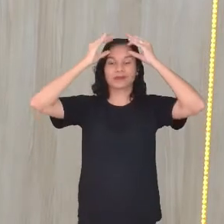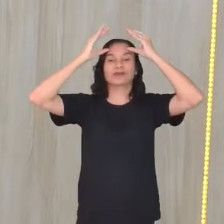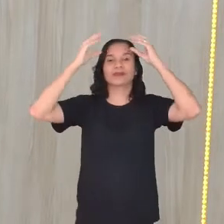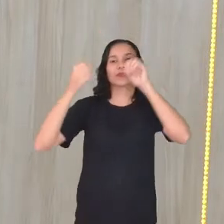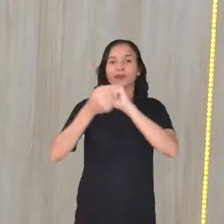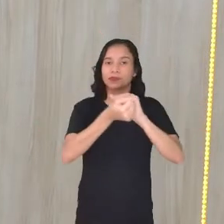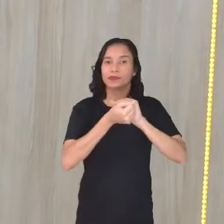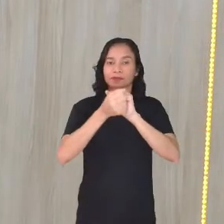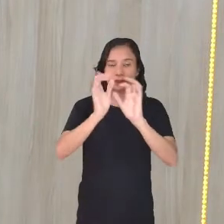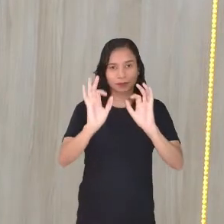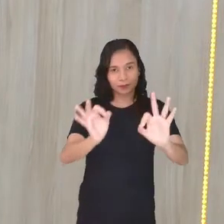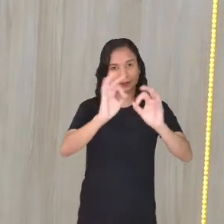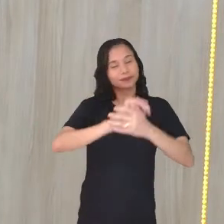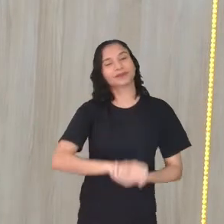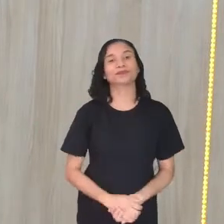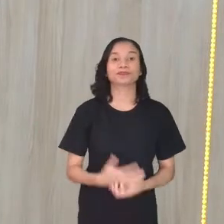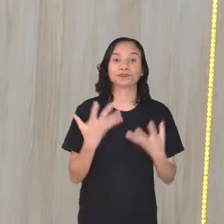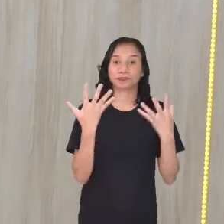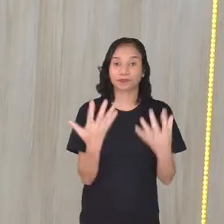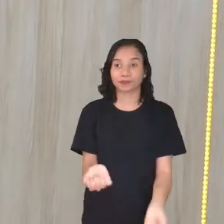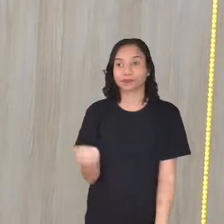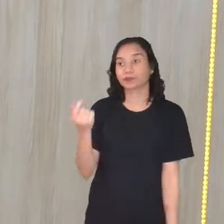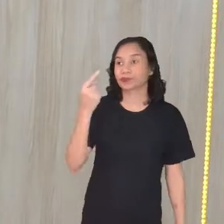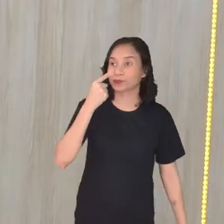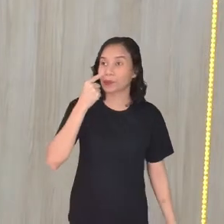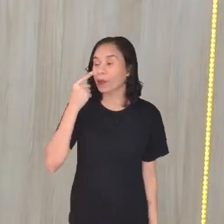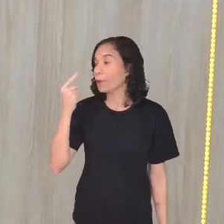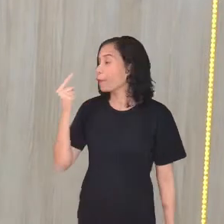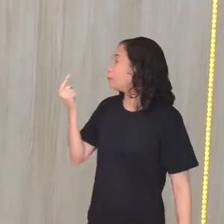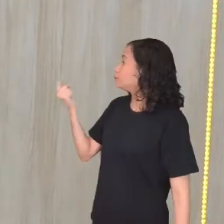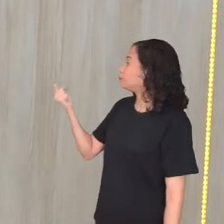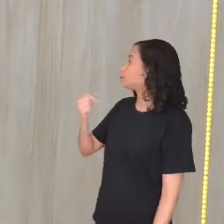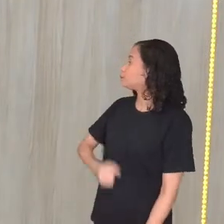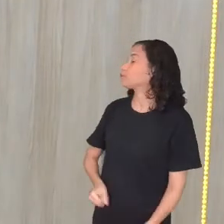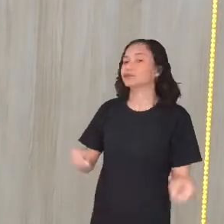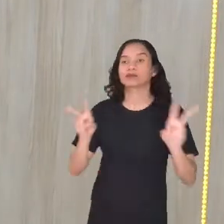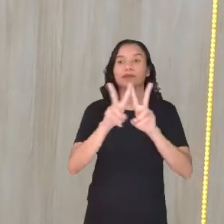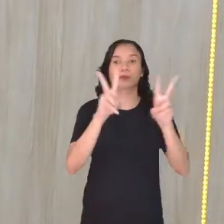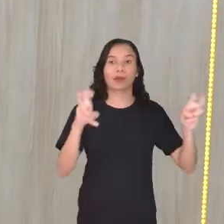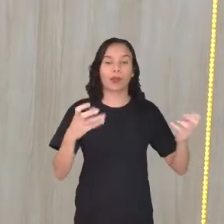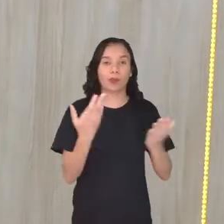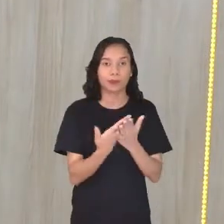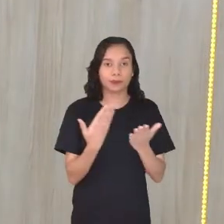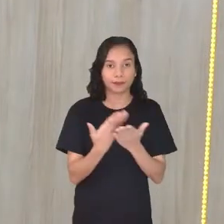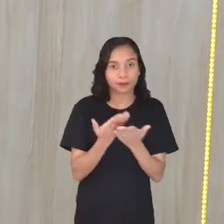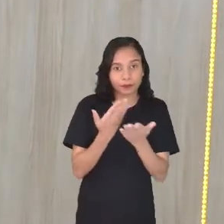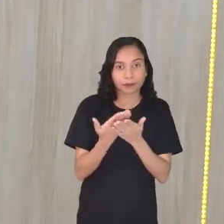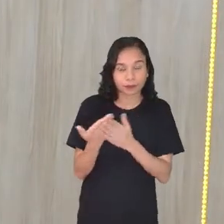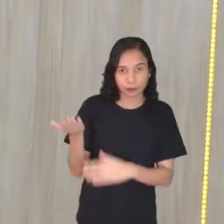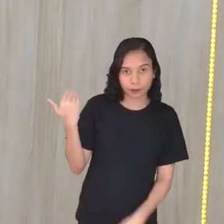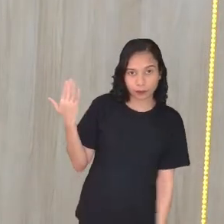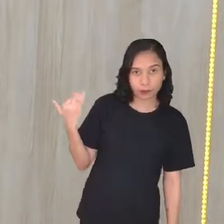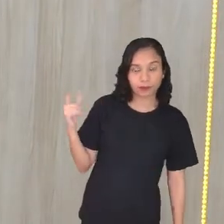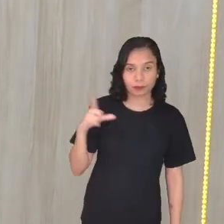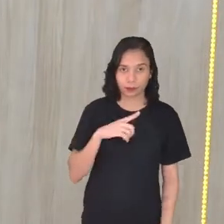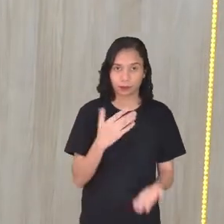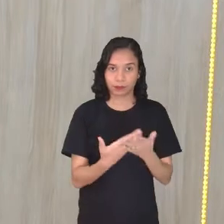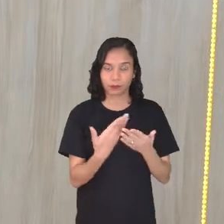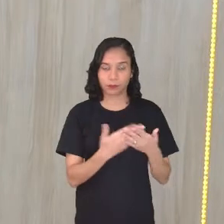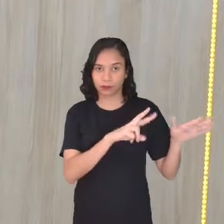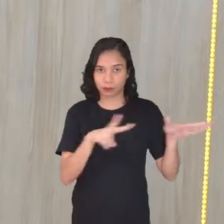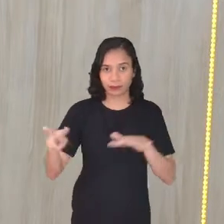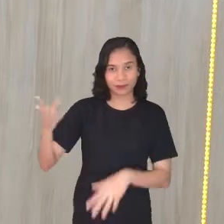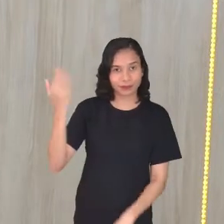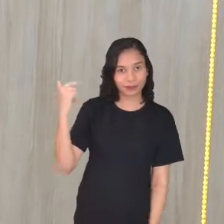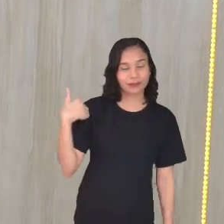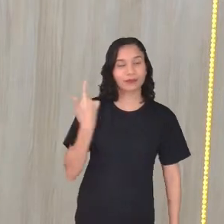conjunto, certo? Então, vamos embora. Olha aí o tema da nossa aula, A gente, nas aulas anteriores, na aula da semana passada,